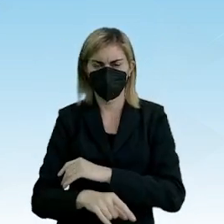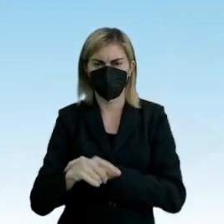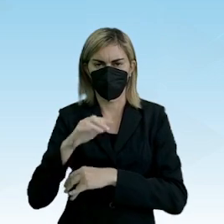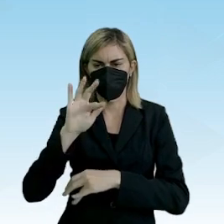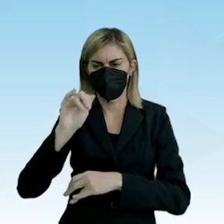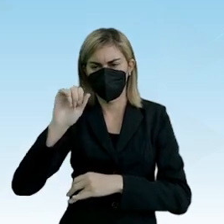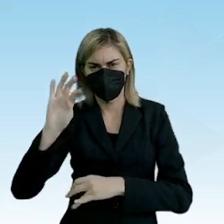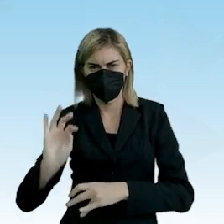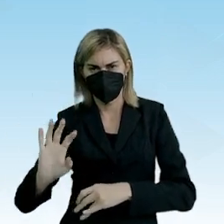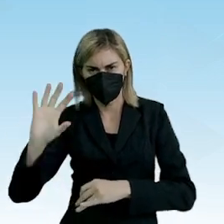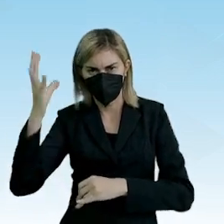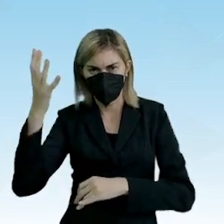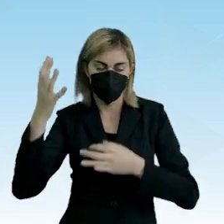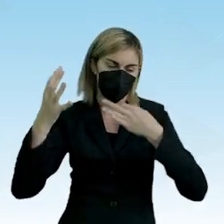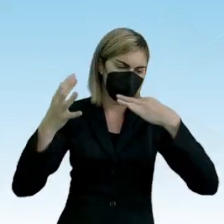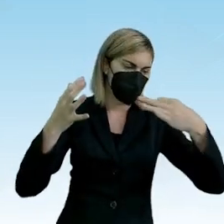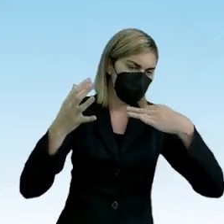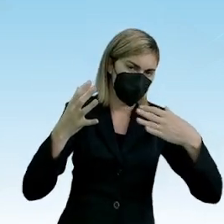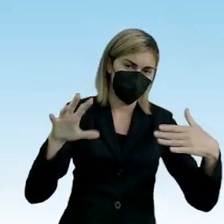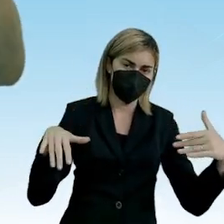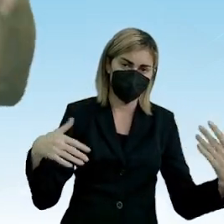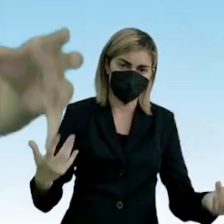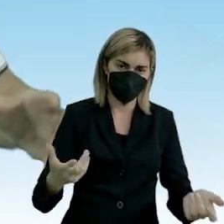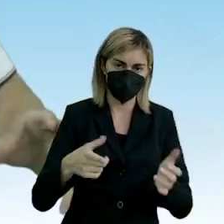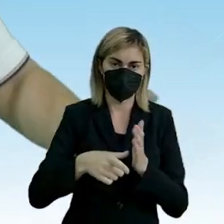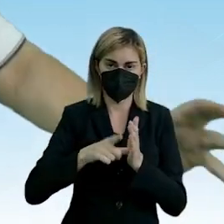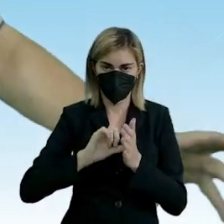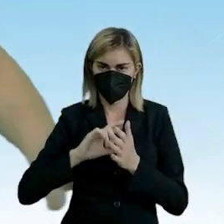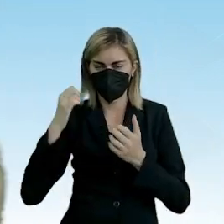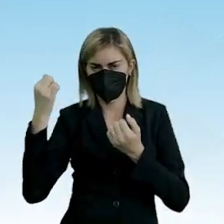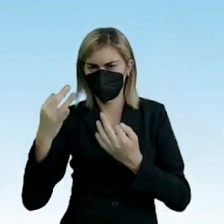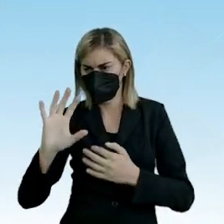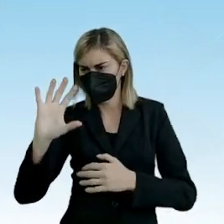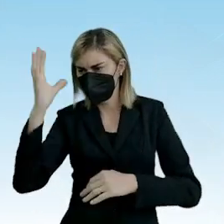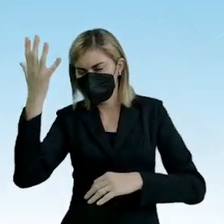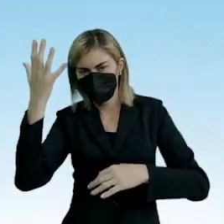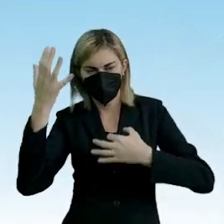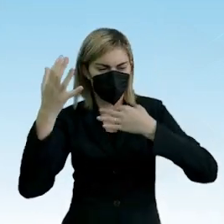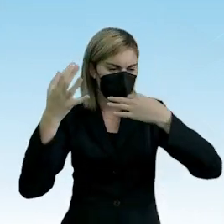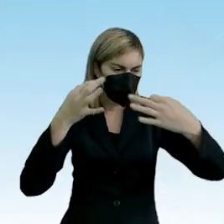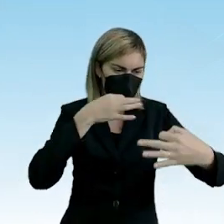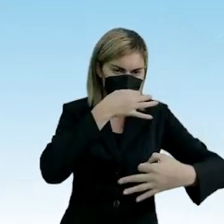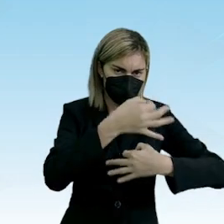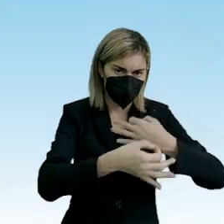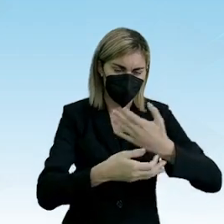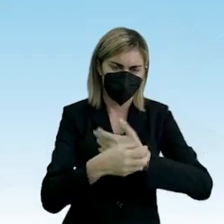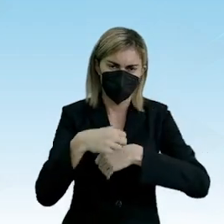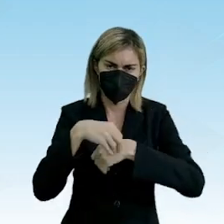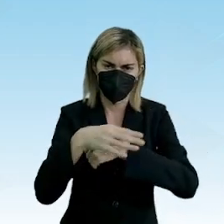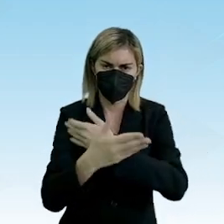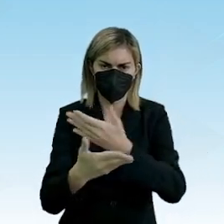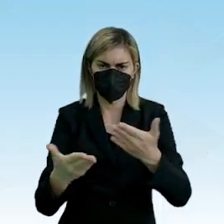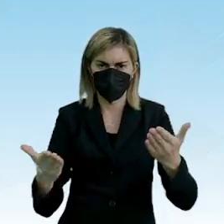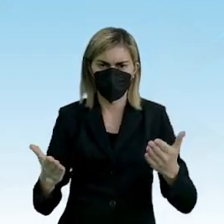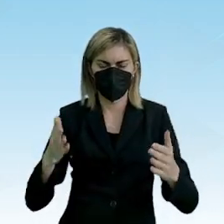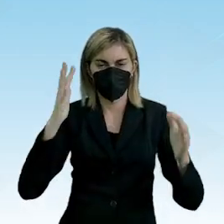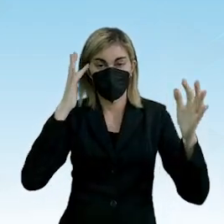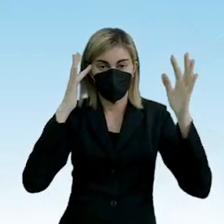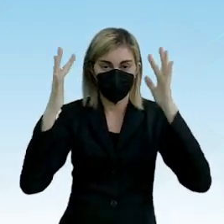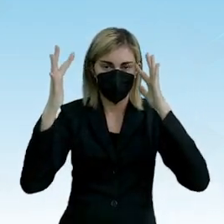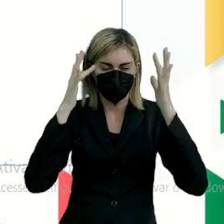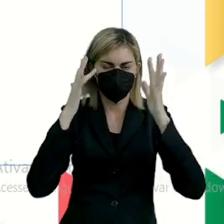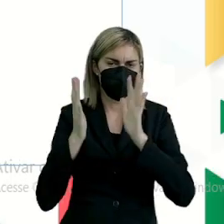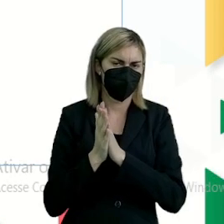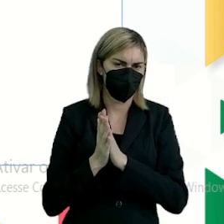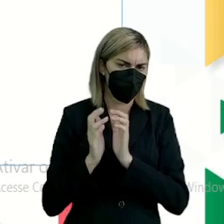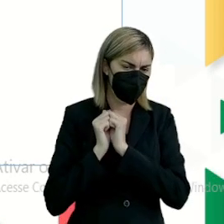opinião? Mas antes de entrarmos nesse território do fato ou da opinião, trago para vocês uma reflexão.